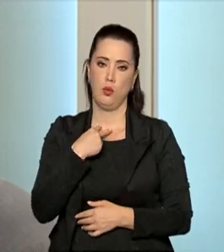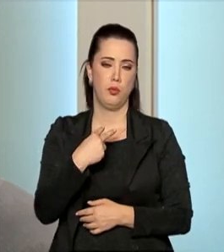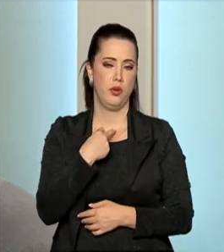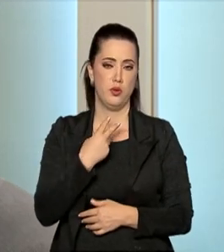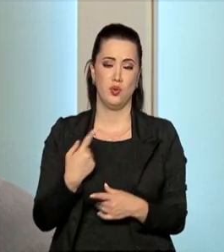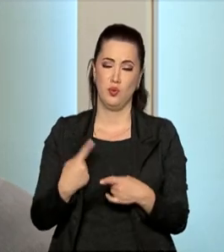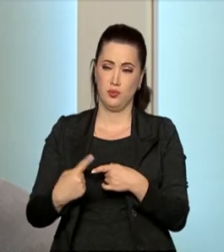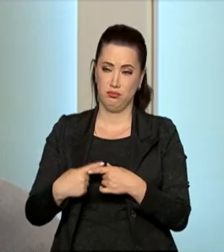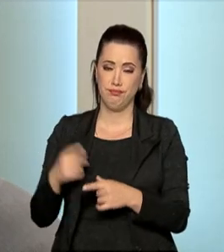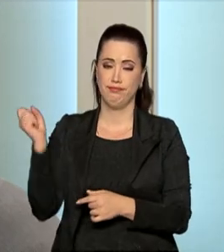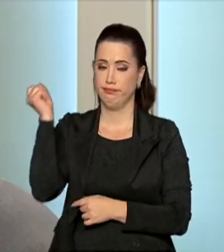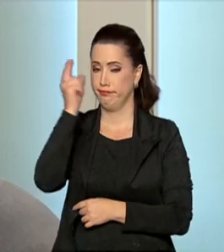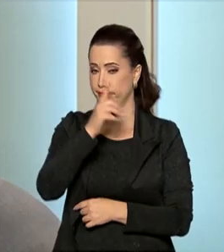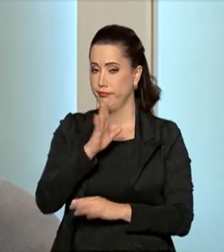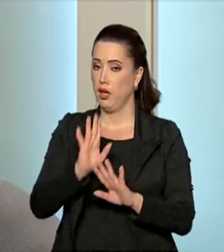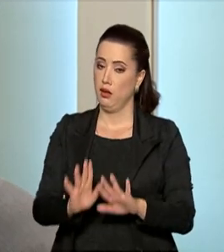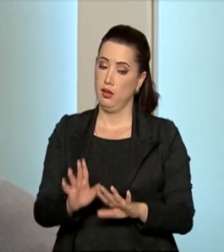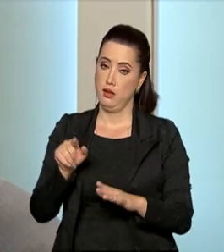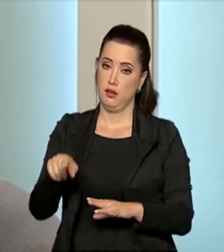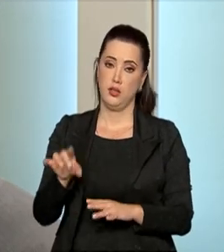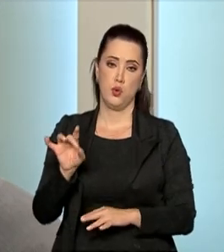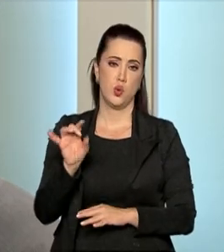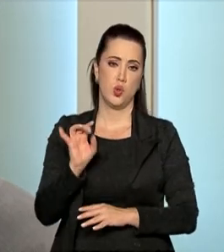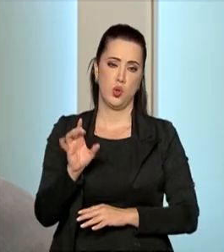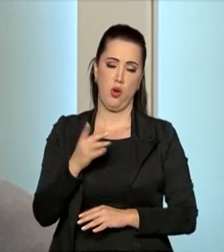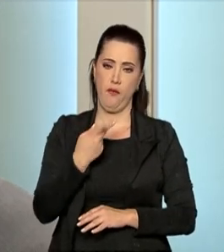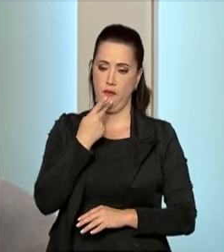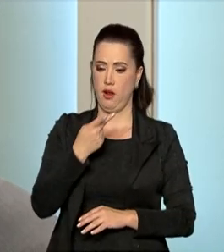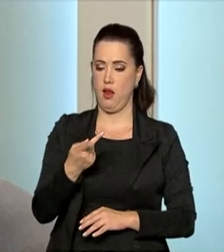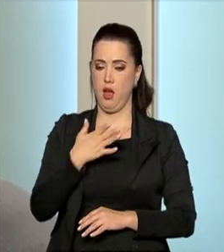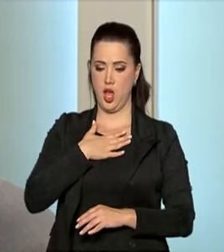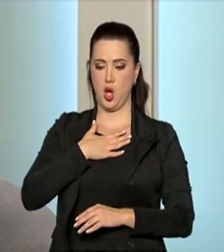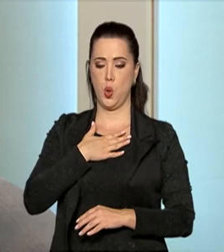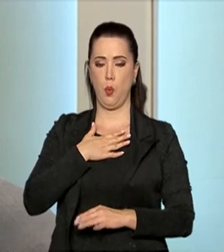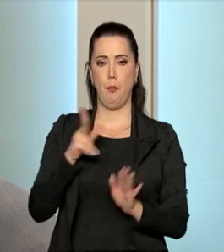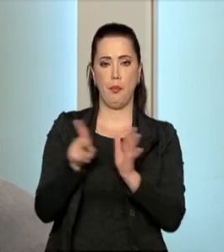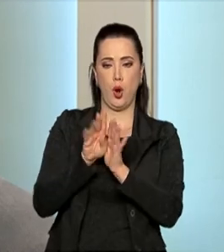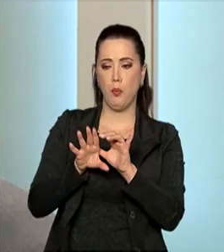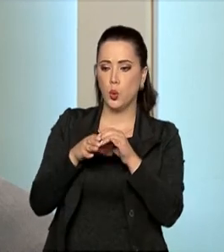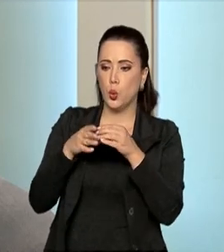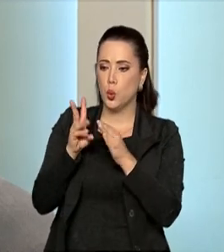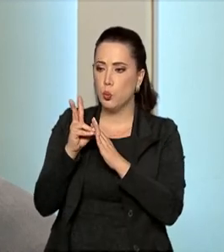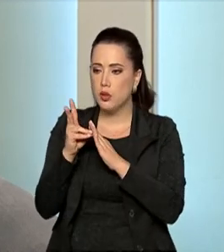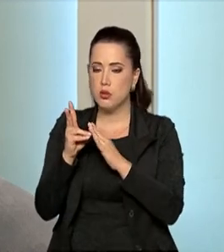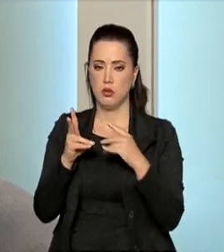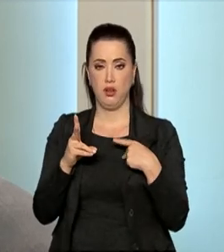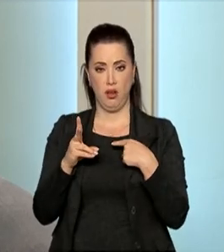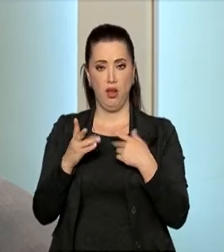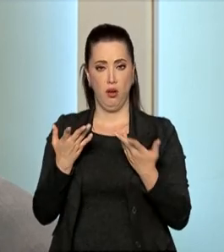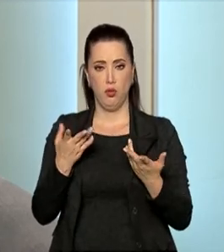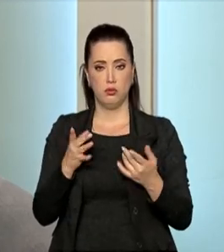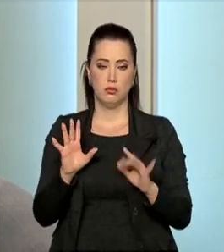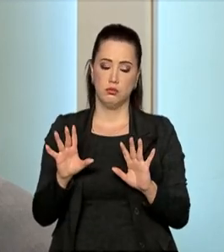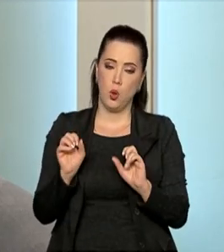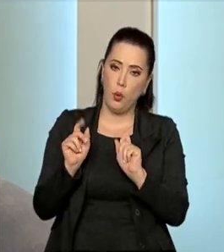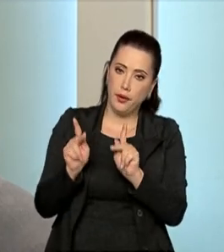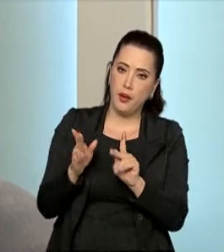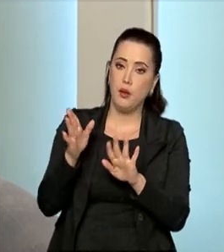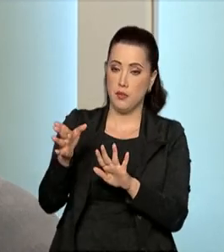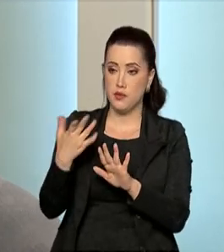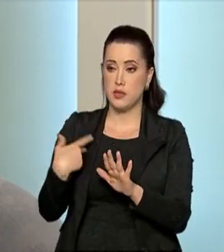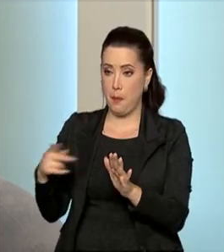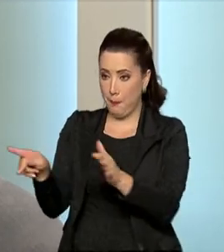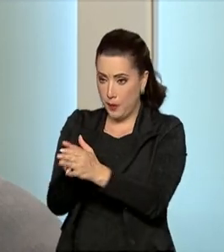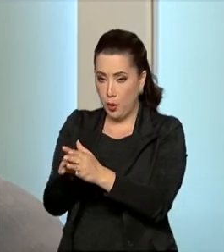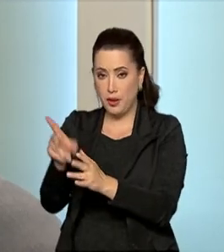Porque, veja só, não basta só se autodeclarar. Há a necessidade de haver um pertencimento étnico.